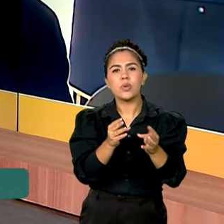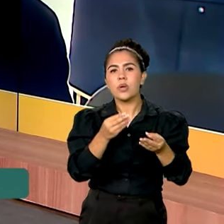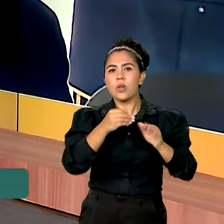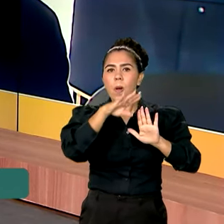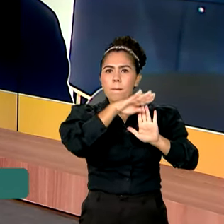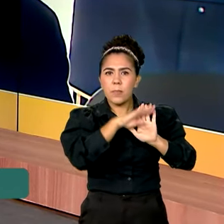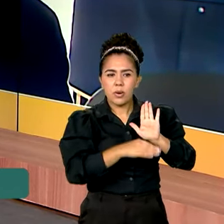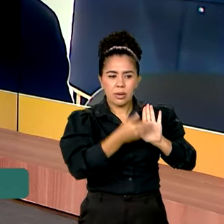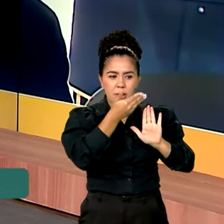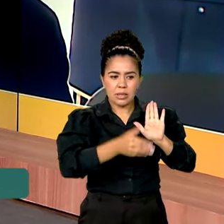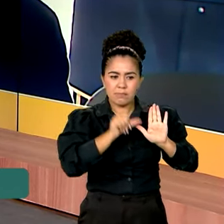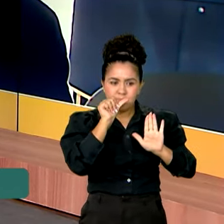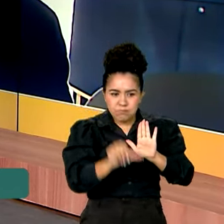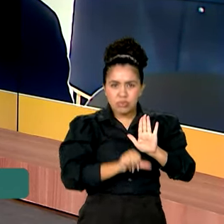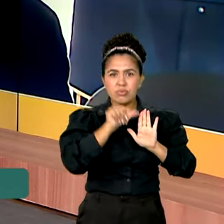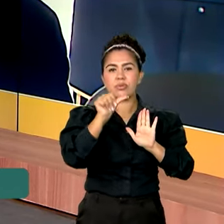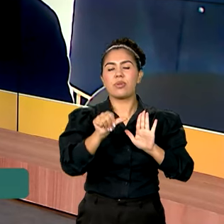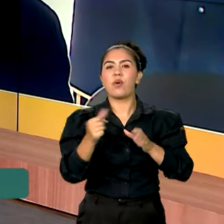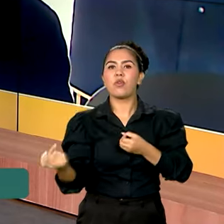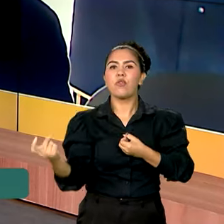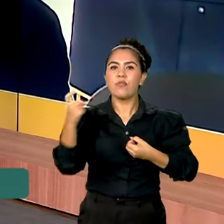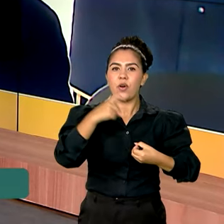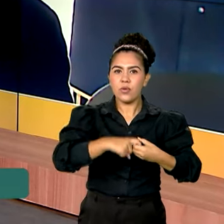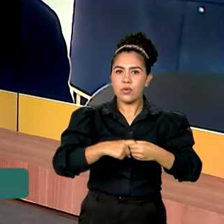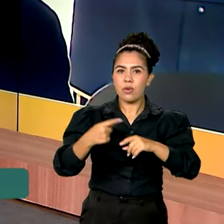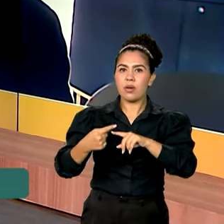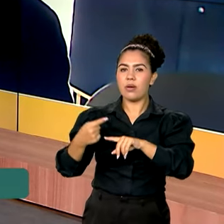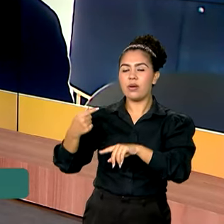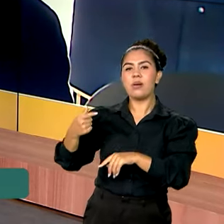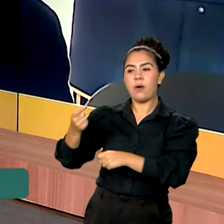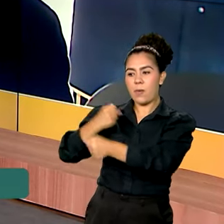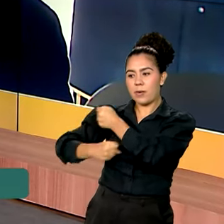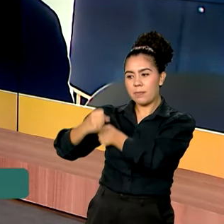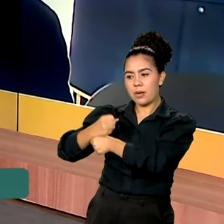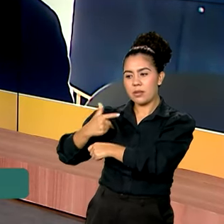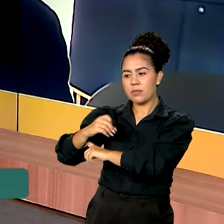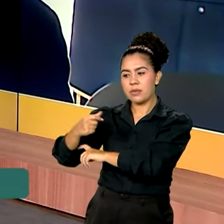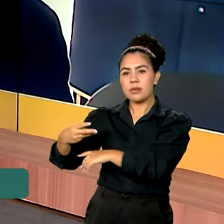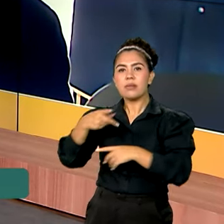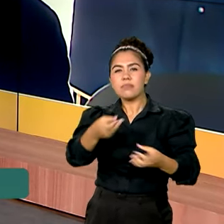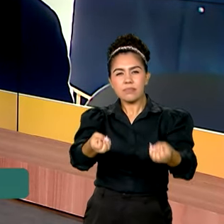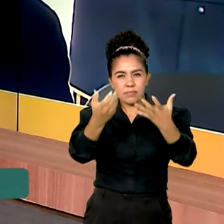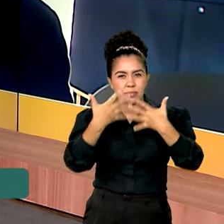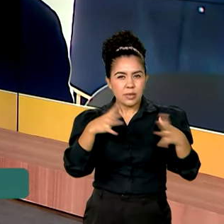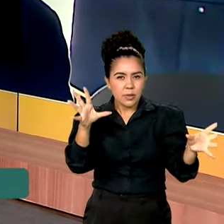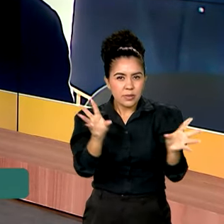muito, que foi aí retomado desde 2023. Qual o balanço que o senhor pode fazer para a gente agora?